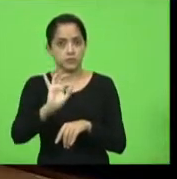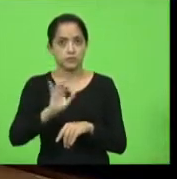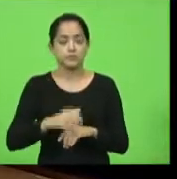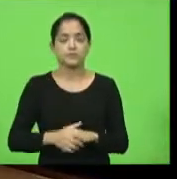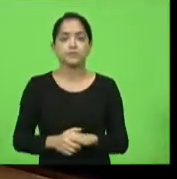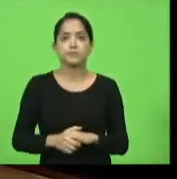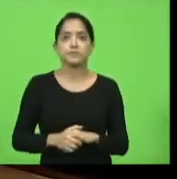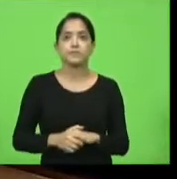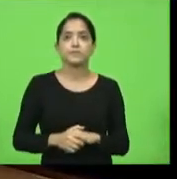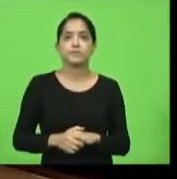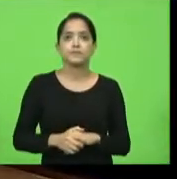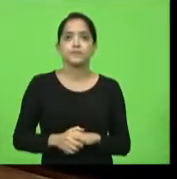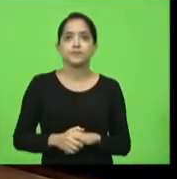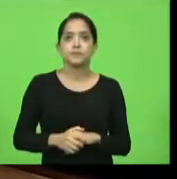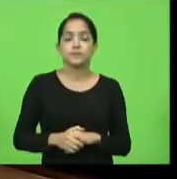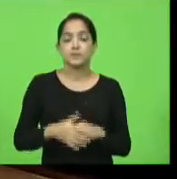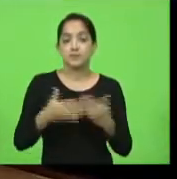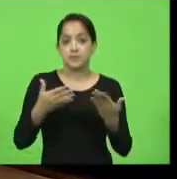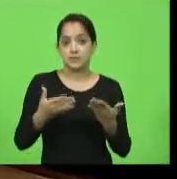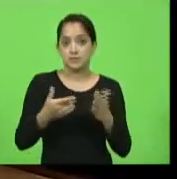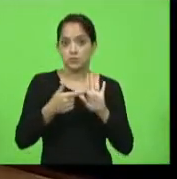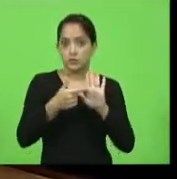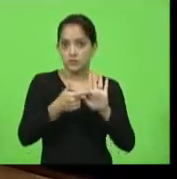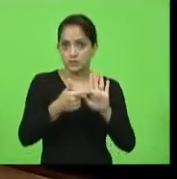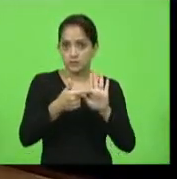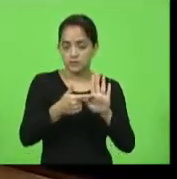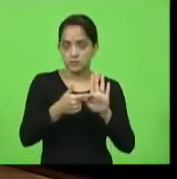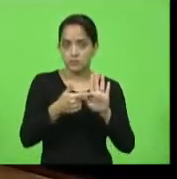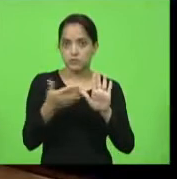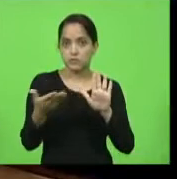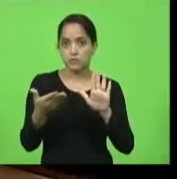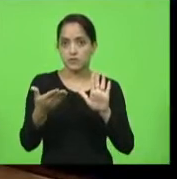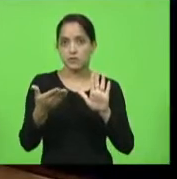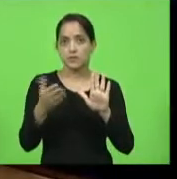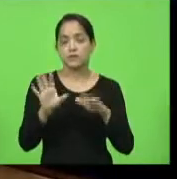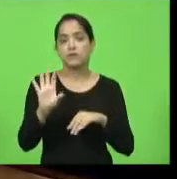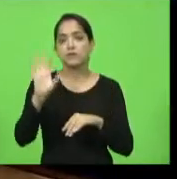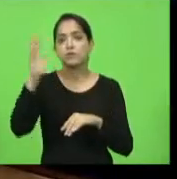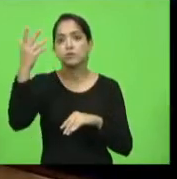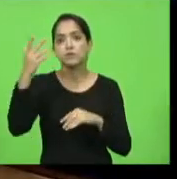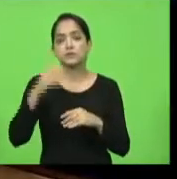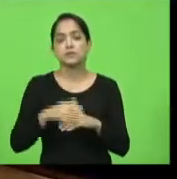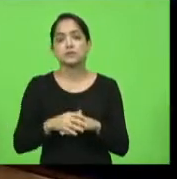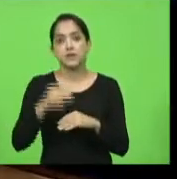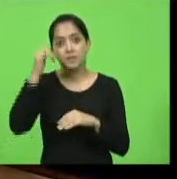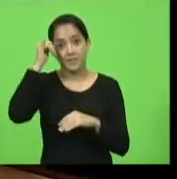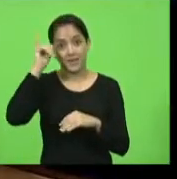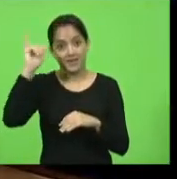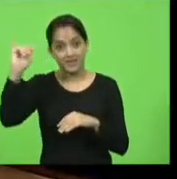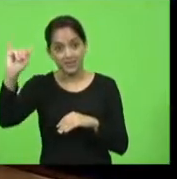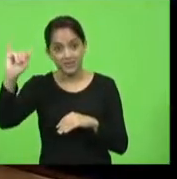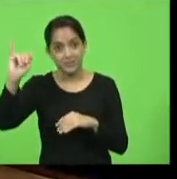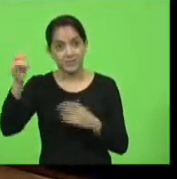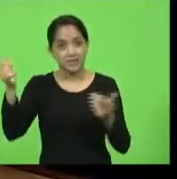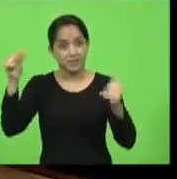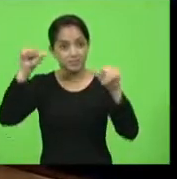Diante dessas ações, para se evitarmos aí o colapso, governo